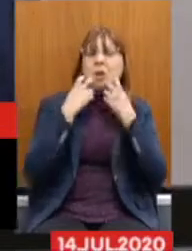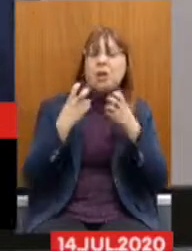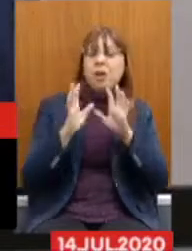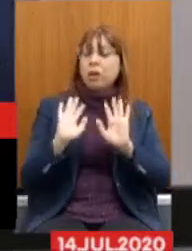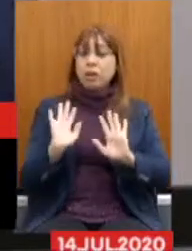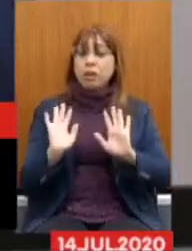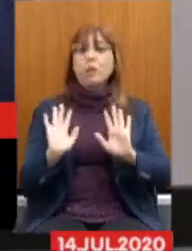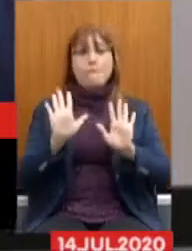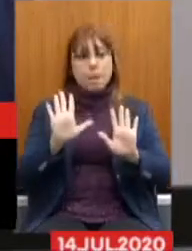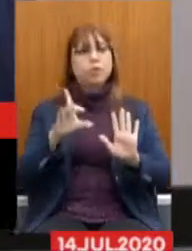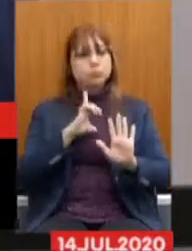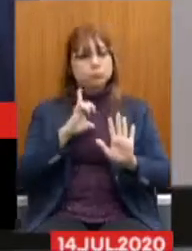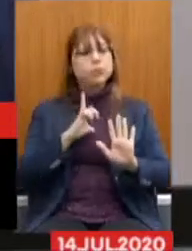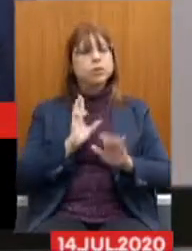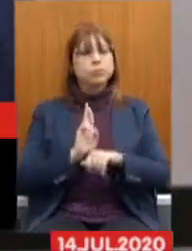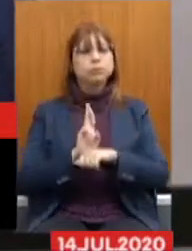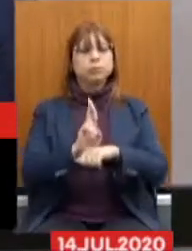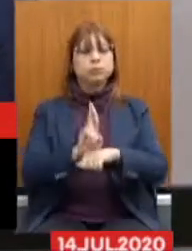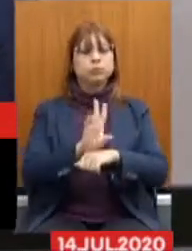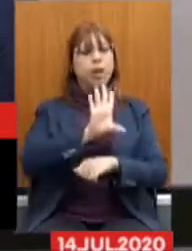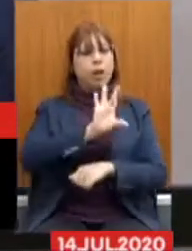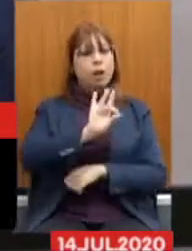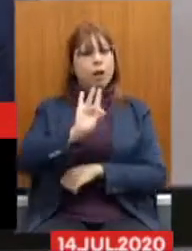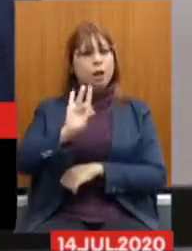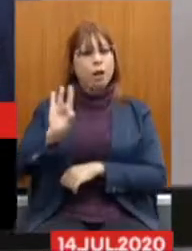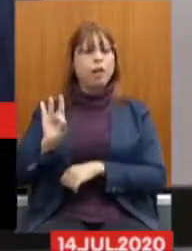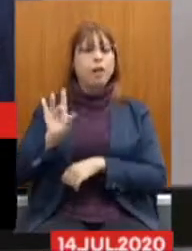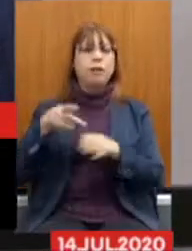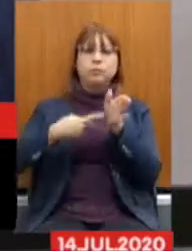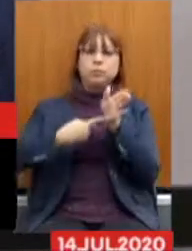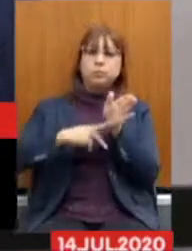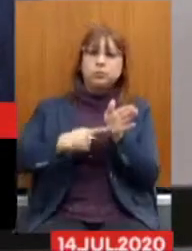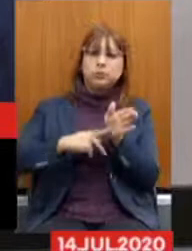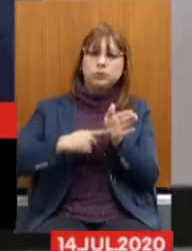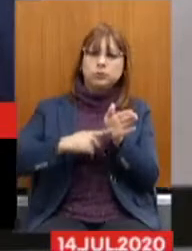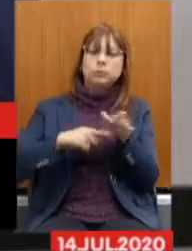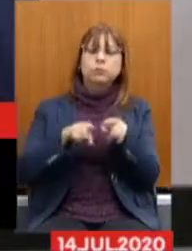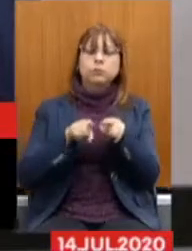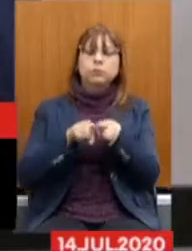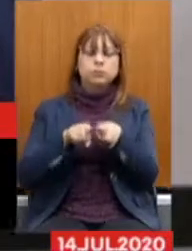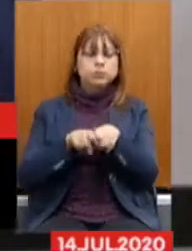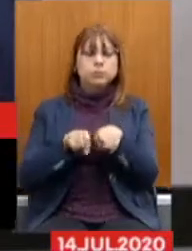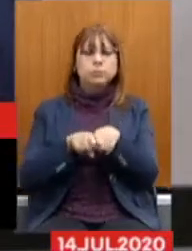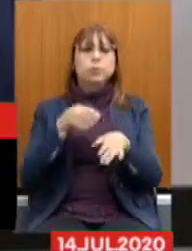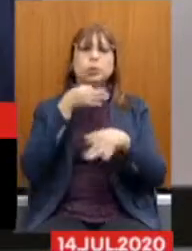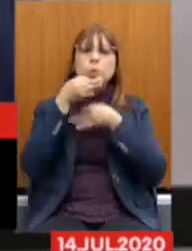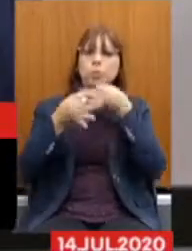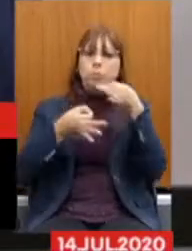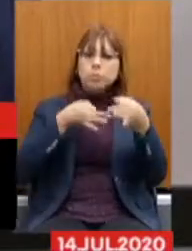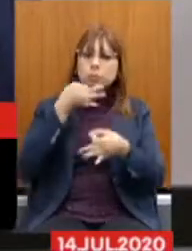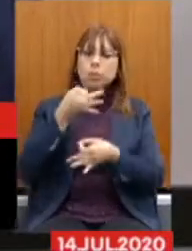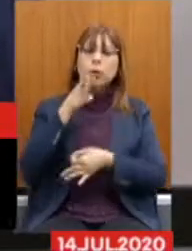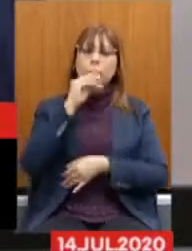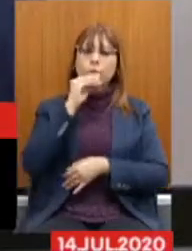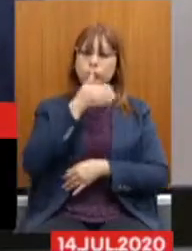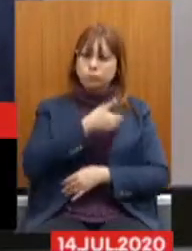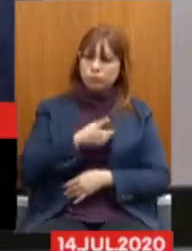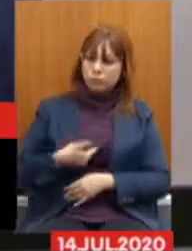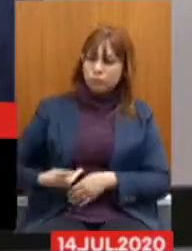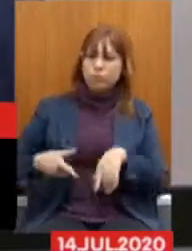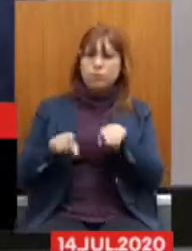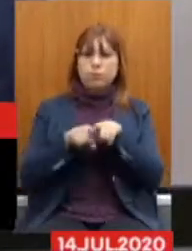de cada sindicato. Nós vamos ter o pensamento da população, dos funcionários, do